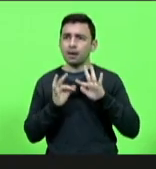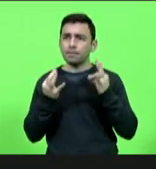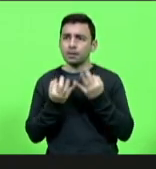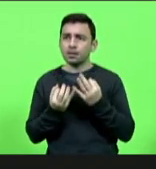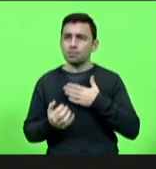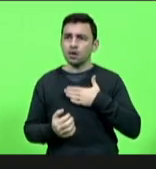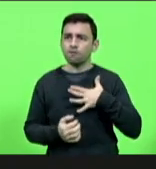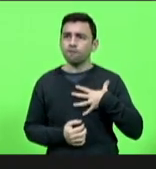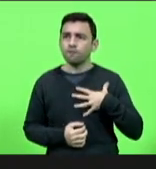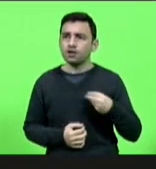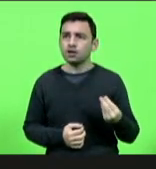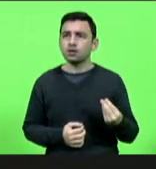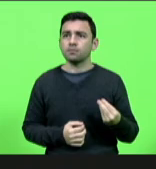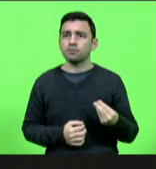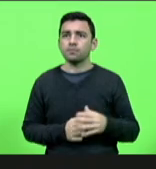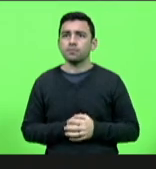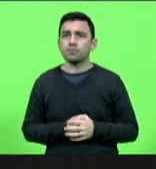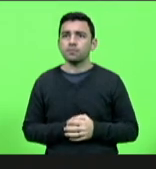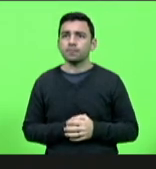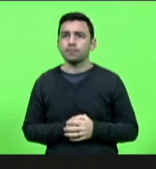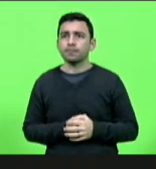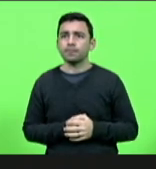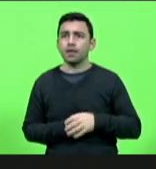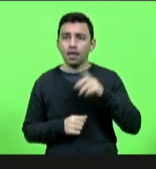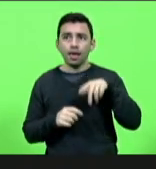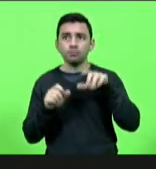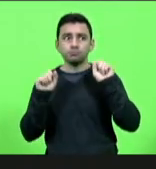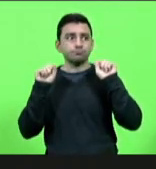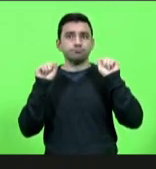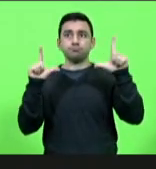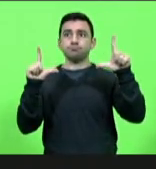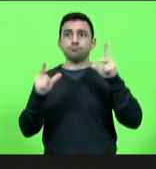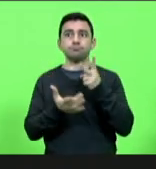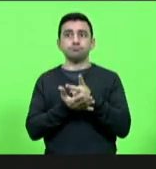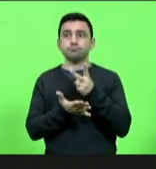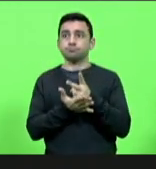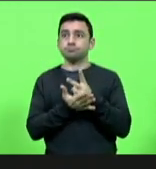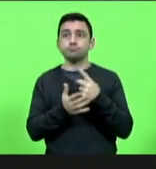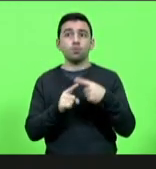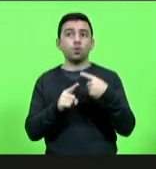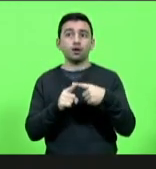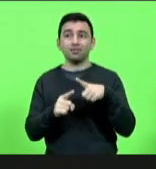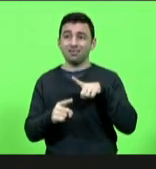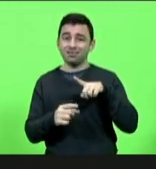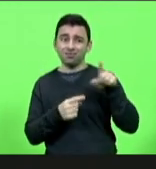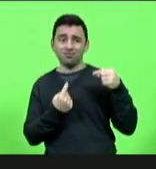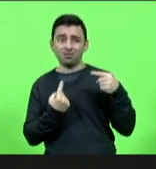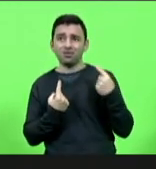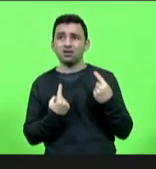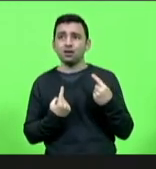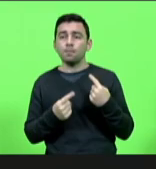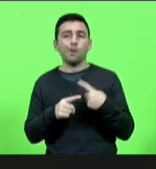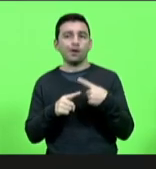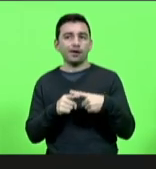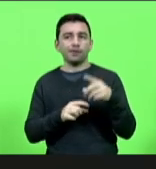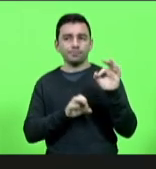filho a gente vive em alerta porque sofreu inúmeras ameaças por fazer essa lei